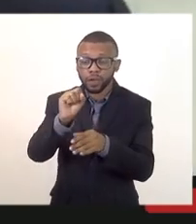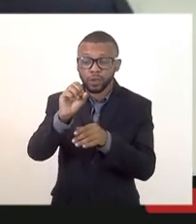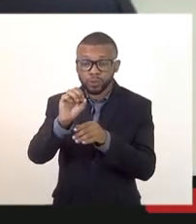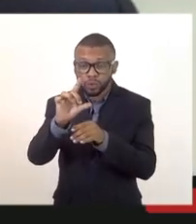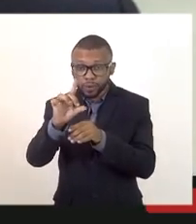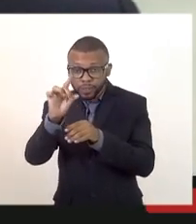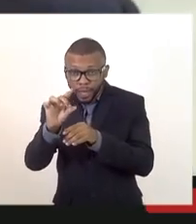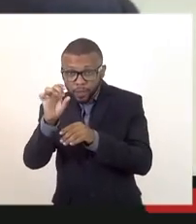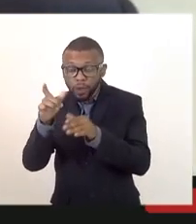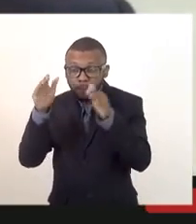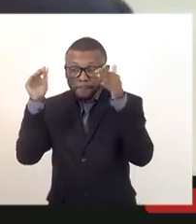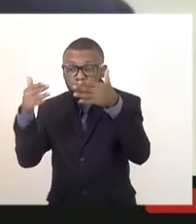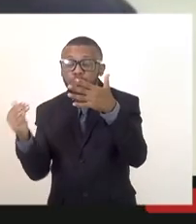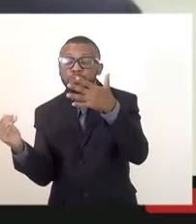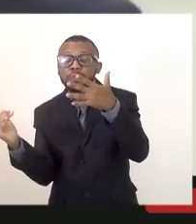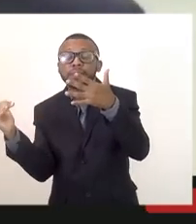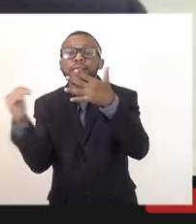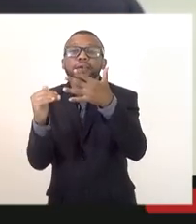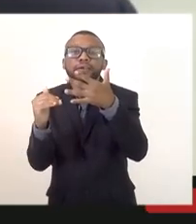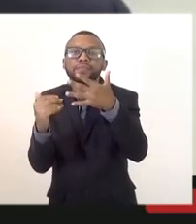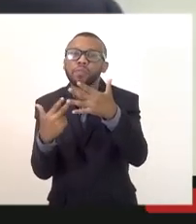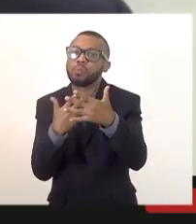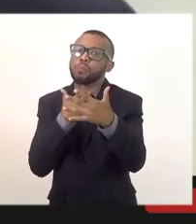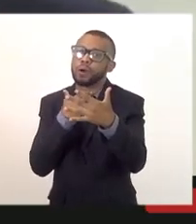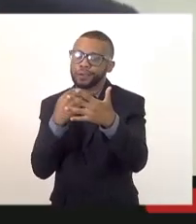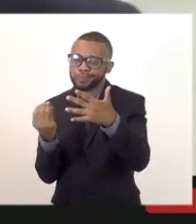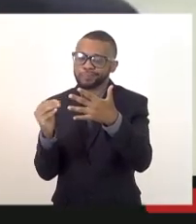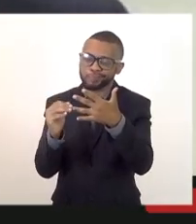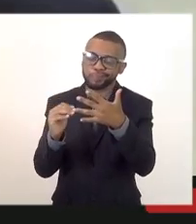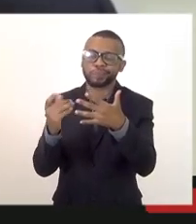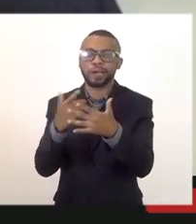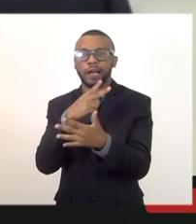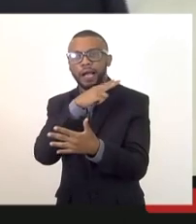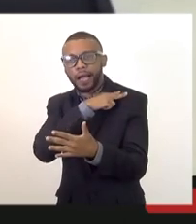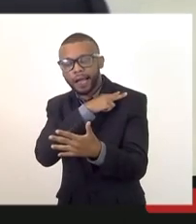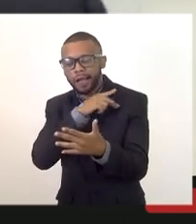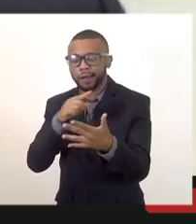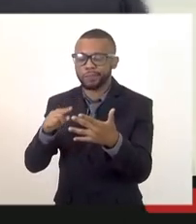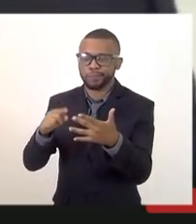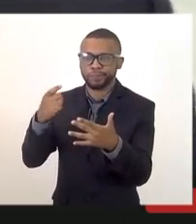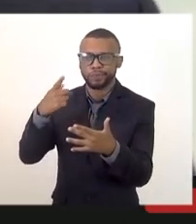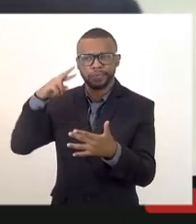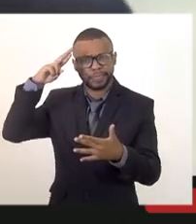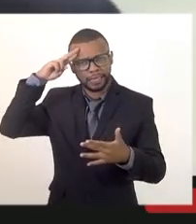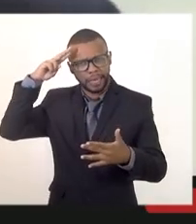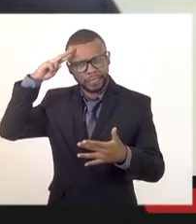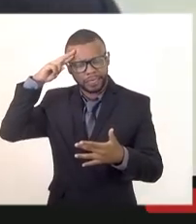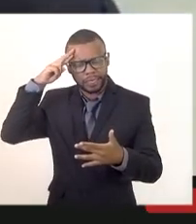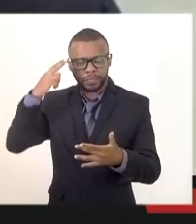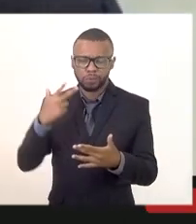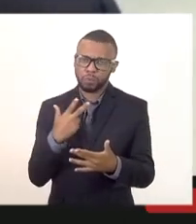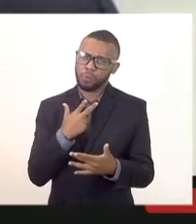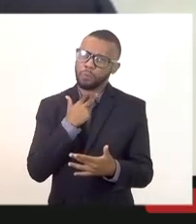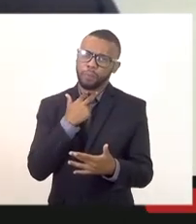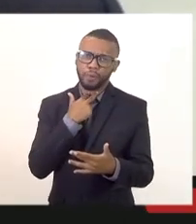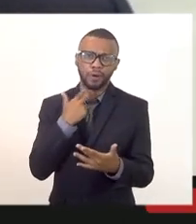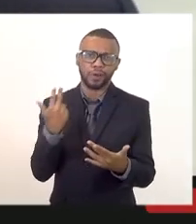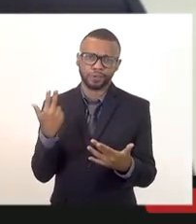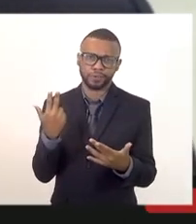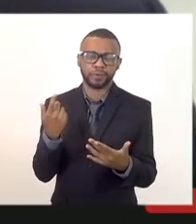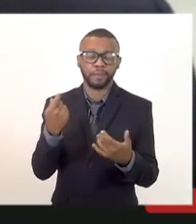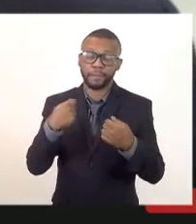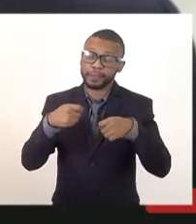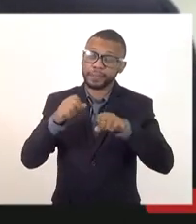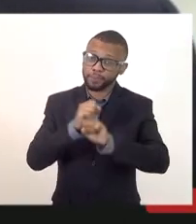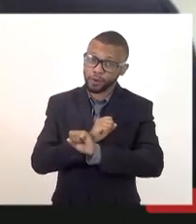carreira e aí ele não pode chamar cabo ou sargento com base em uma publicação de soldado isso é tanto quanto claro entendeu